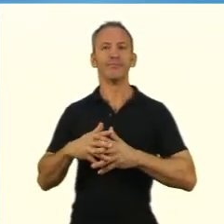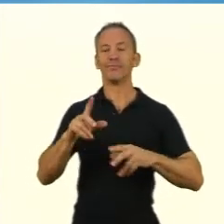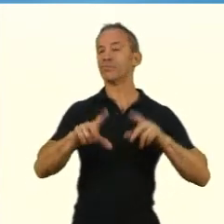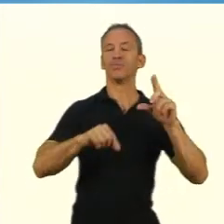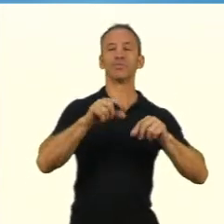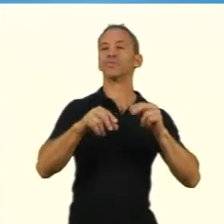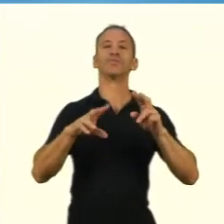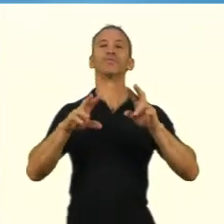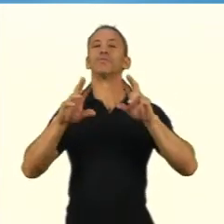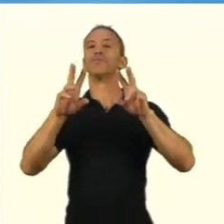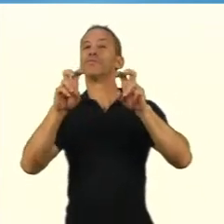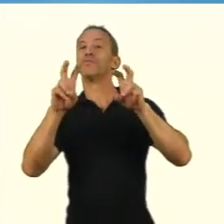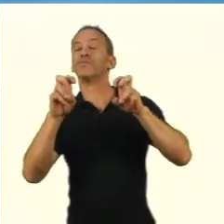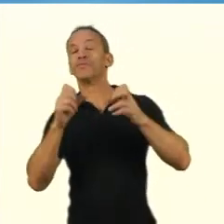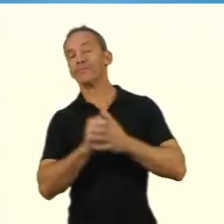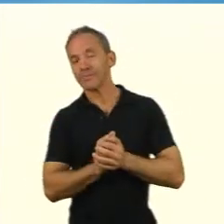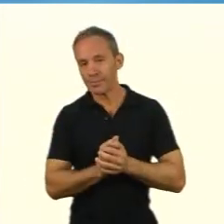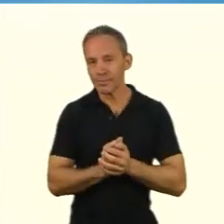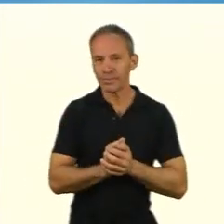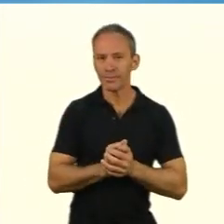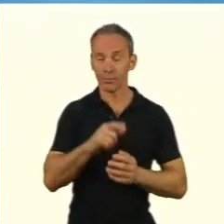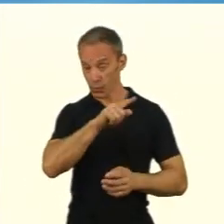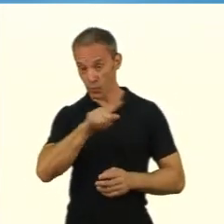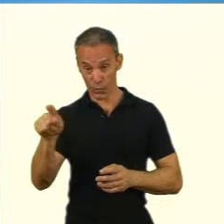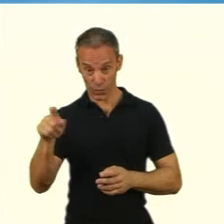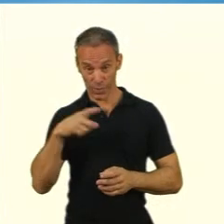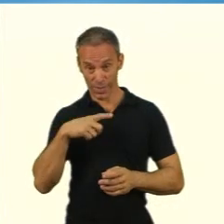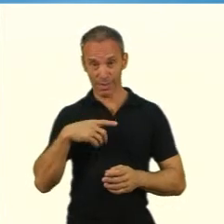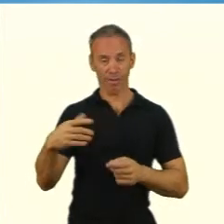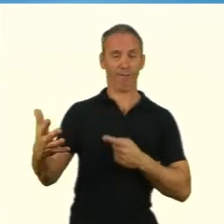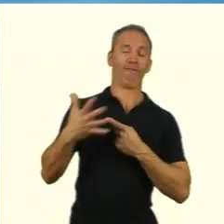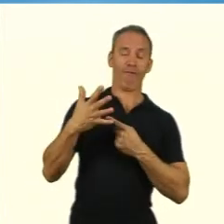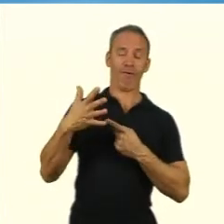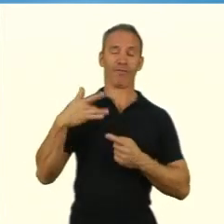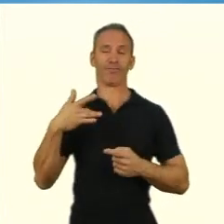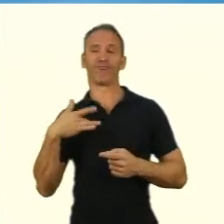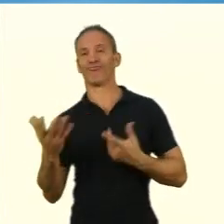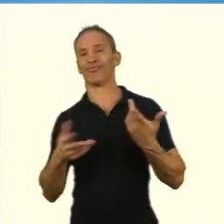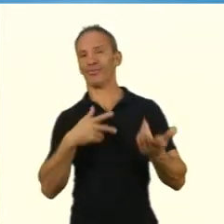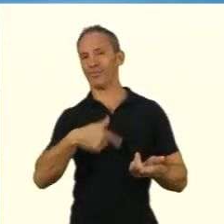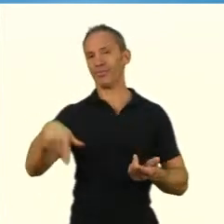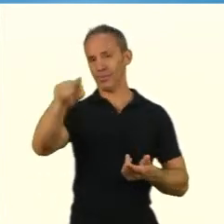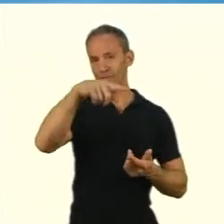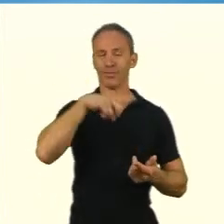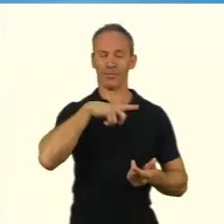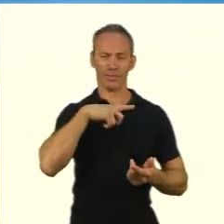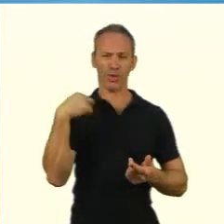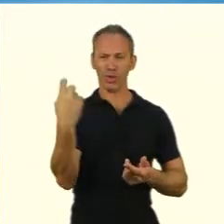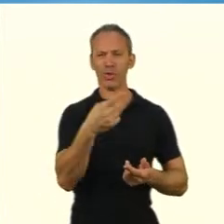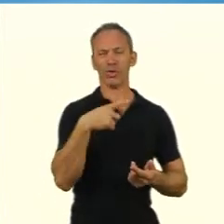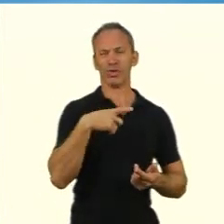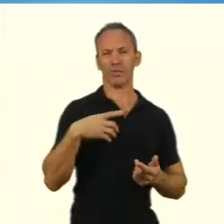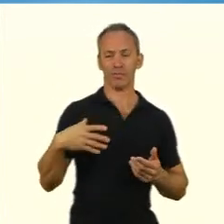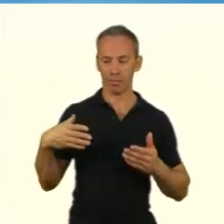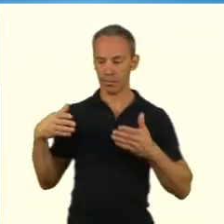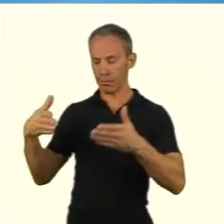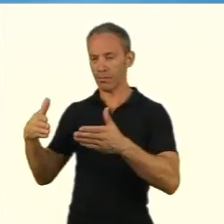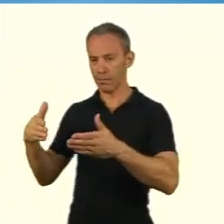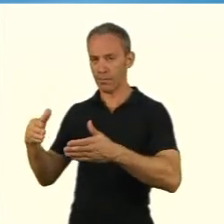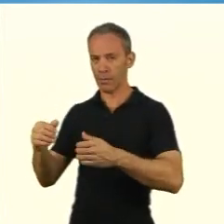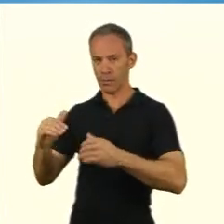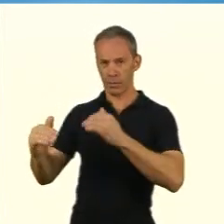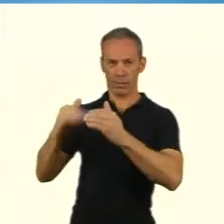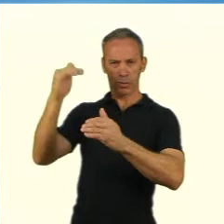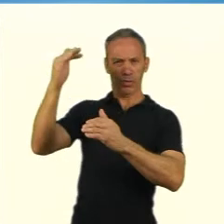falta de limites, ou porque ela sofre com algum problema, né? Ou com um transtorno. Então, você